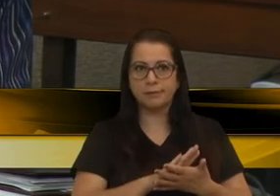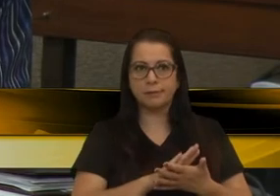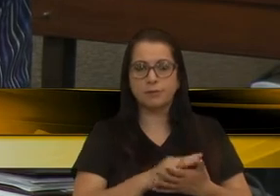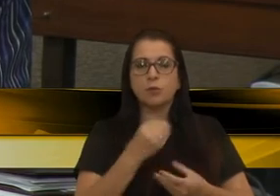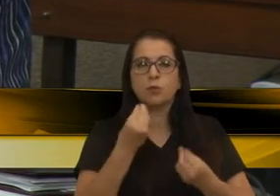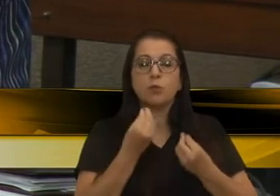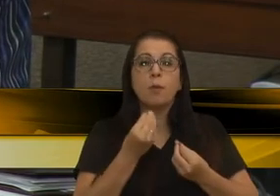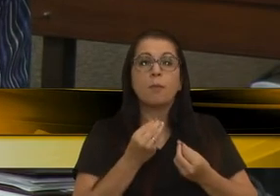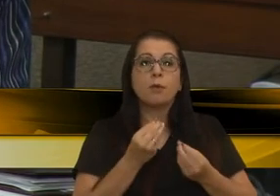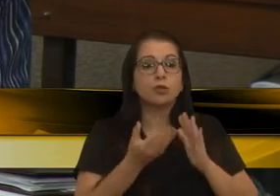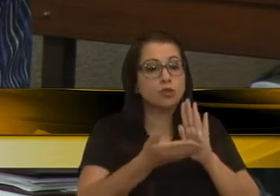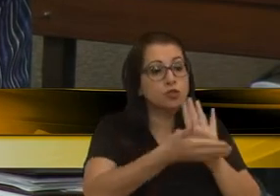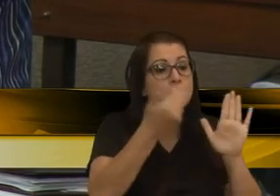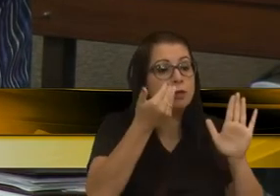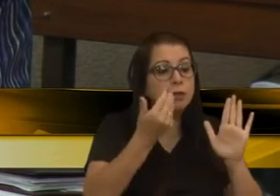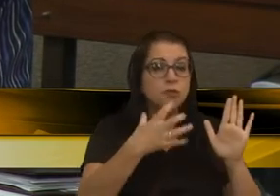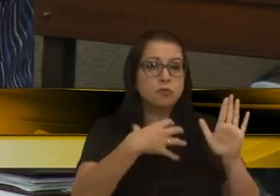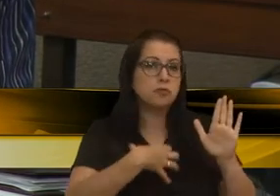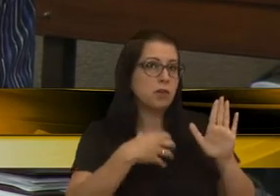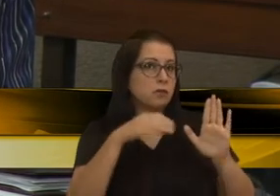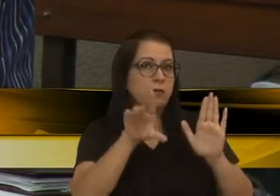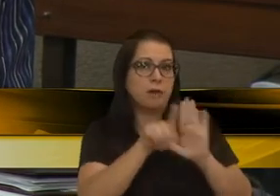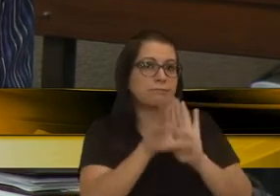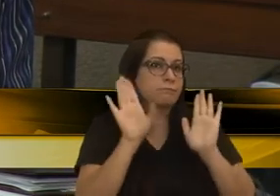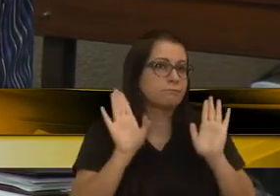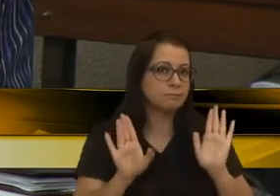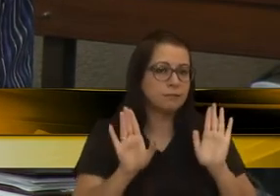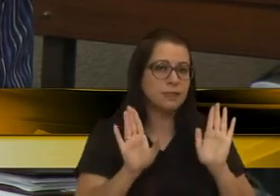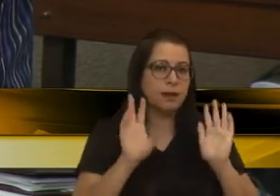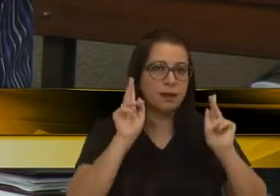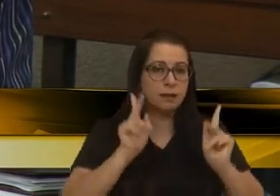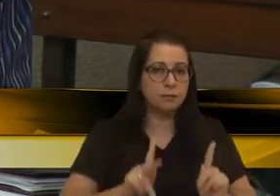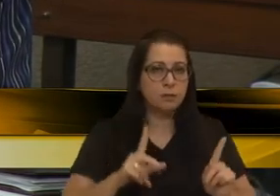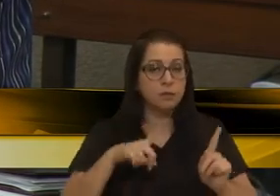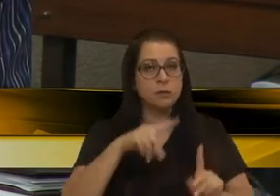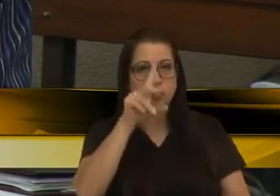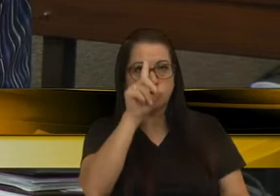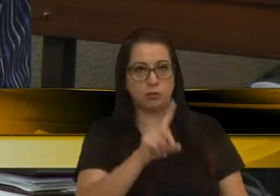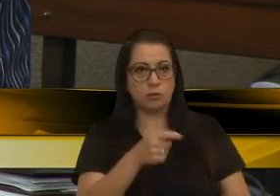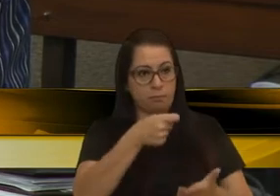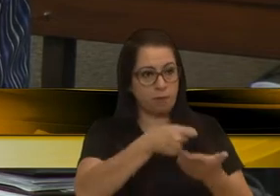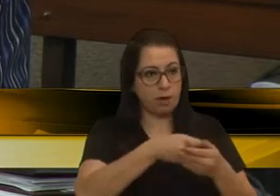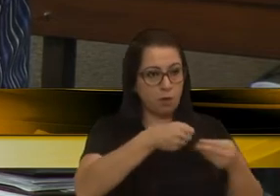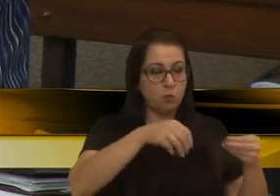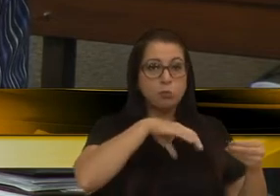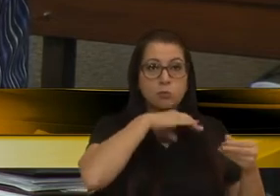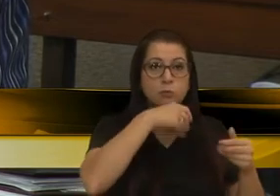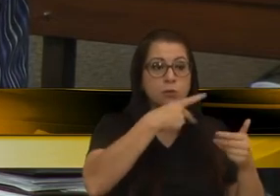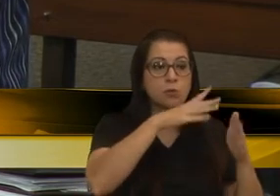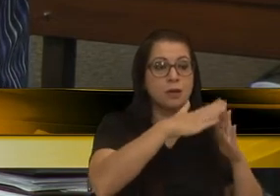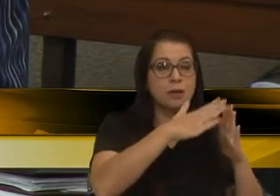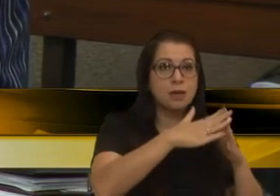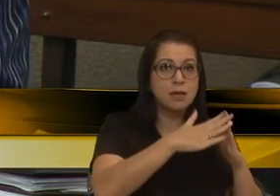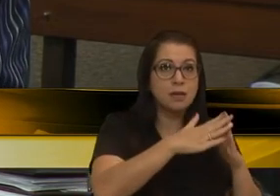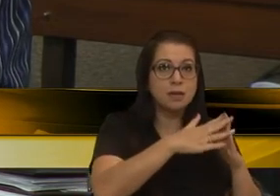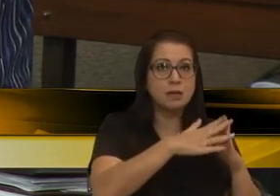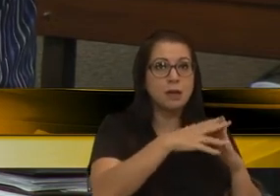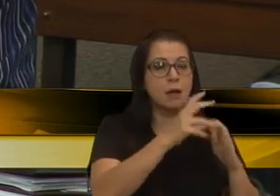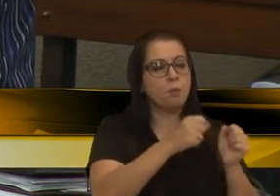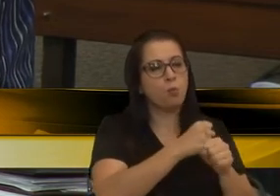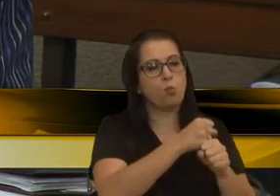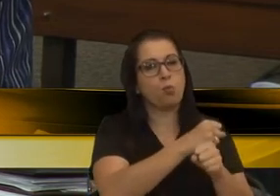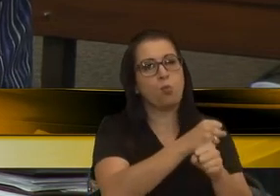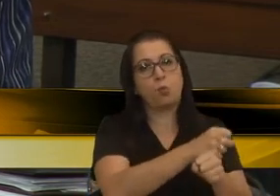como remover a maneira legal? A pessoa tem direito à indenização, porque a sua casa está ali há